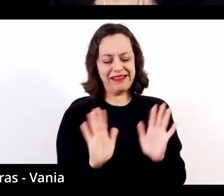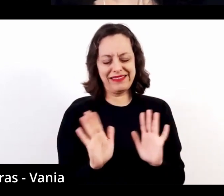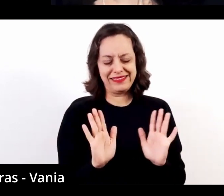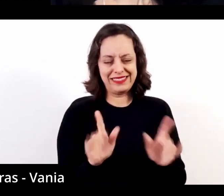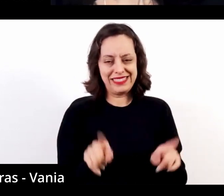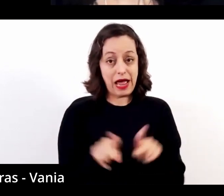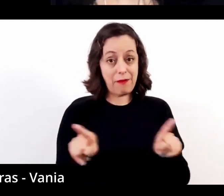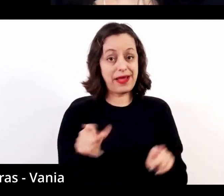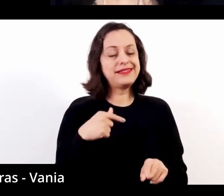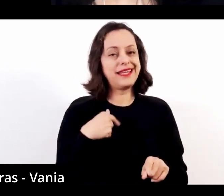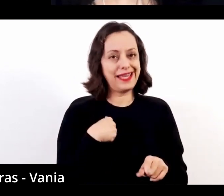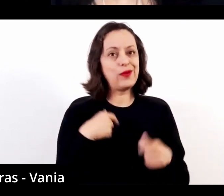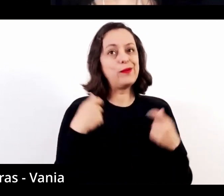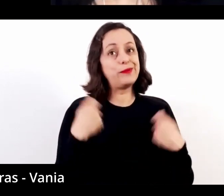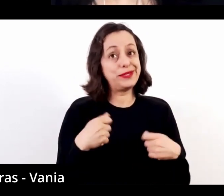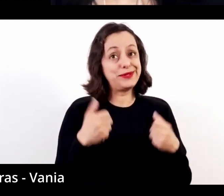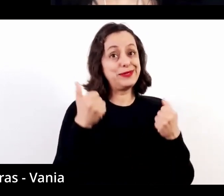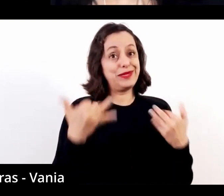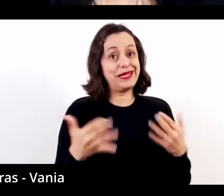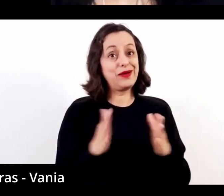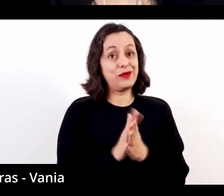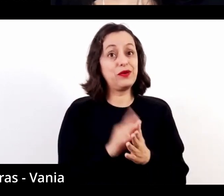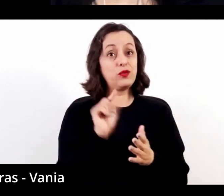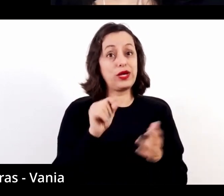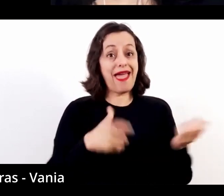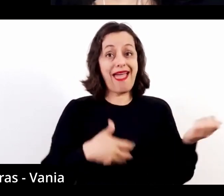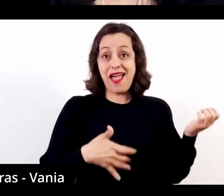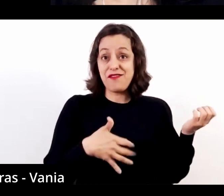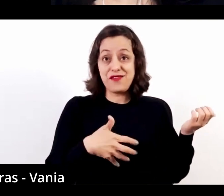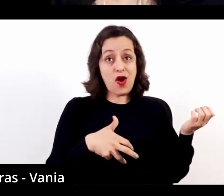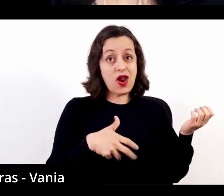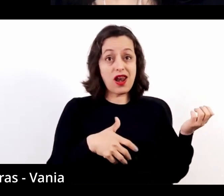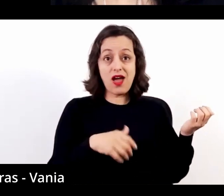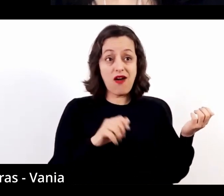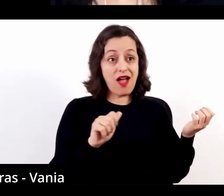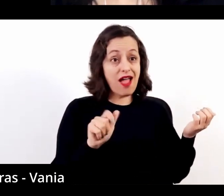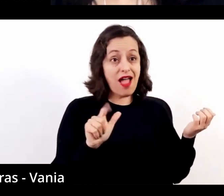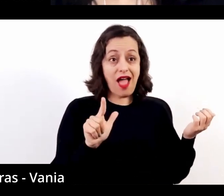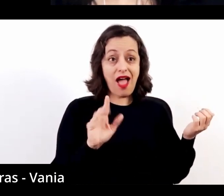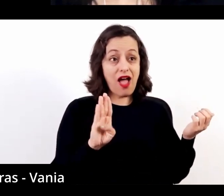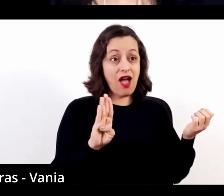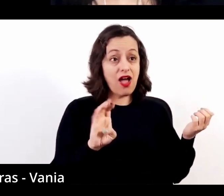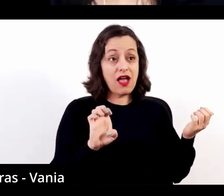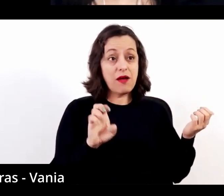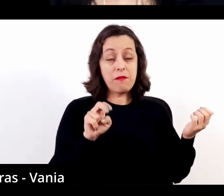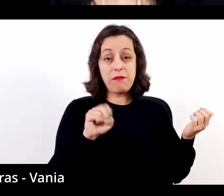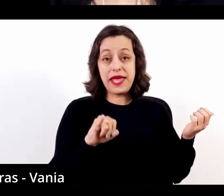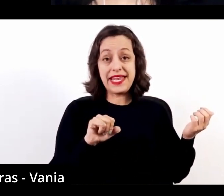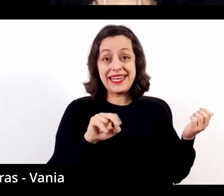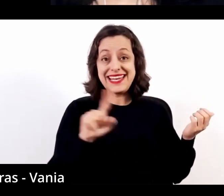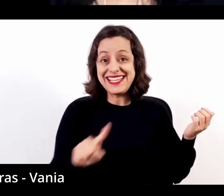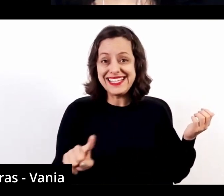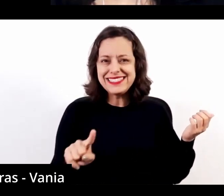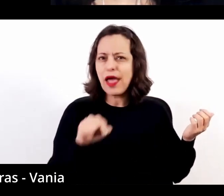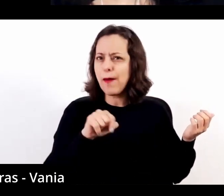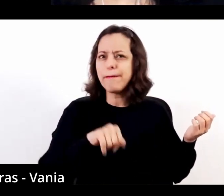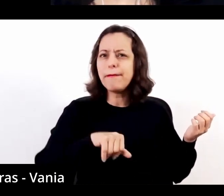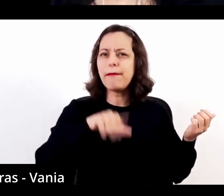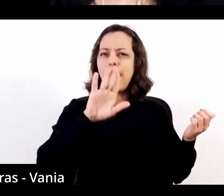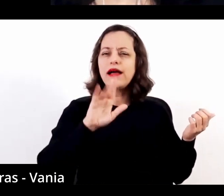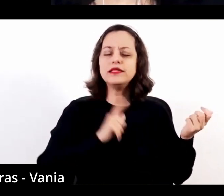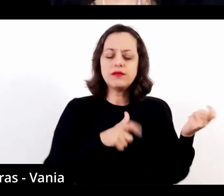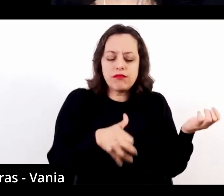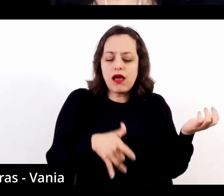mas eu não posso deixar de dizer que a Astúrias no violão, por exemplo, do Albênis, tem um caráter, me parece, muito mais